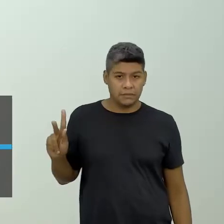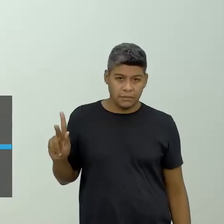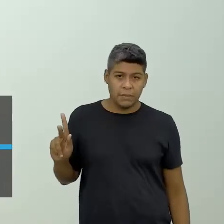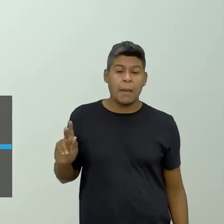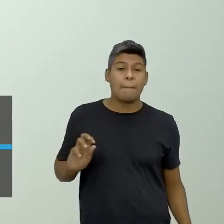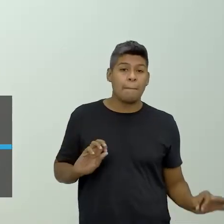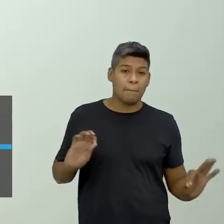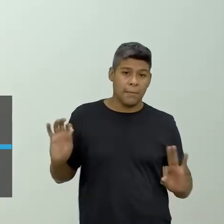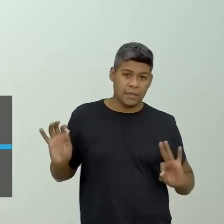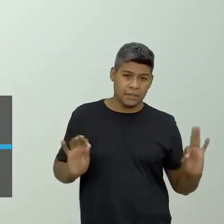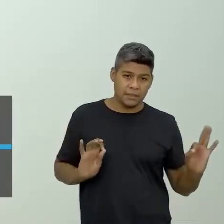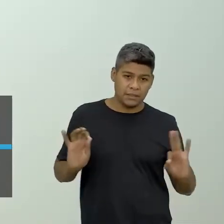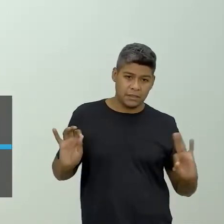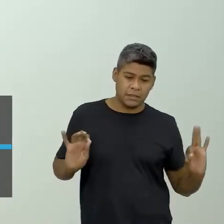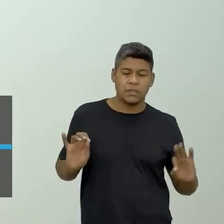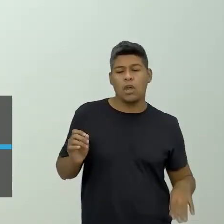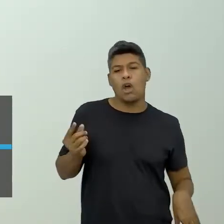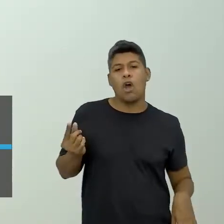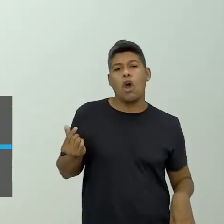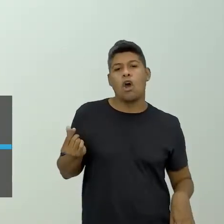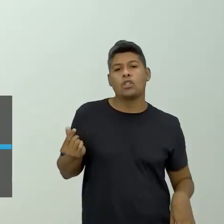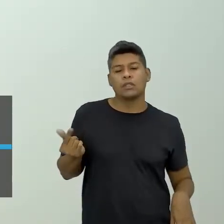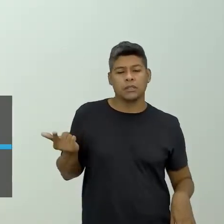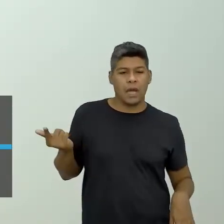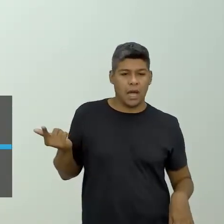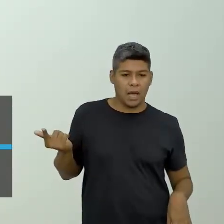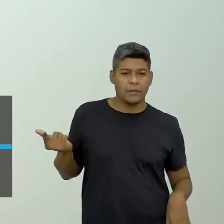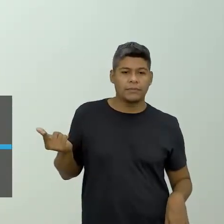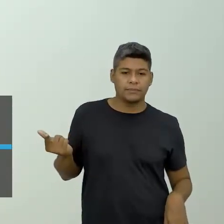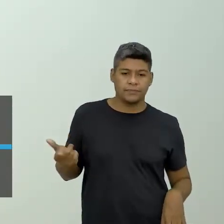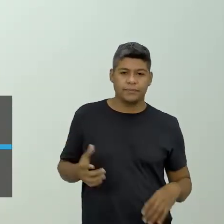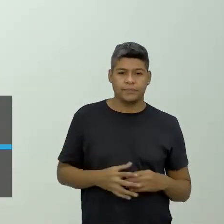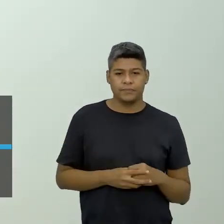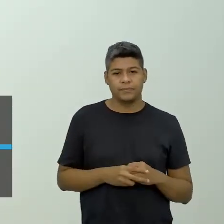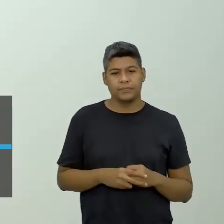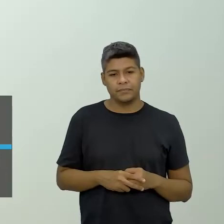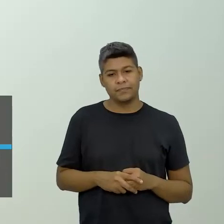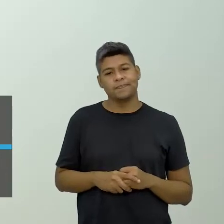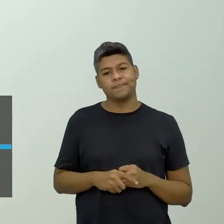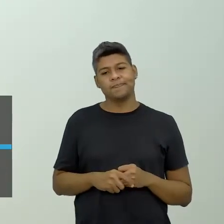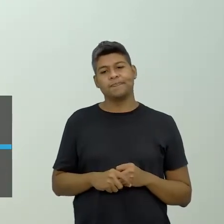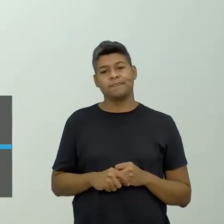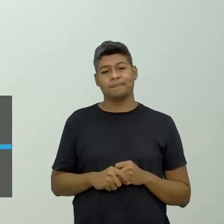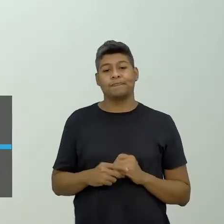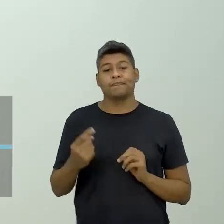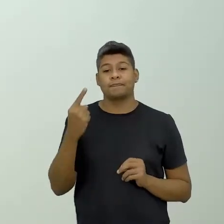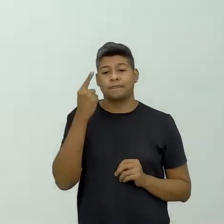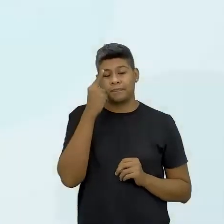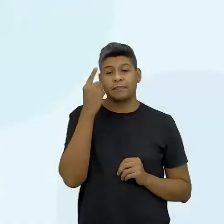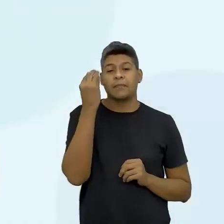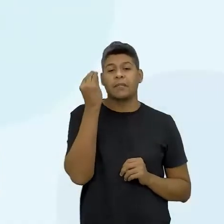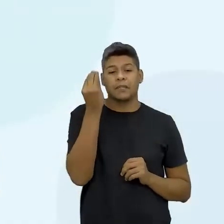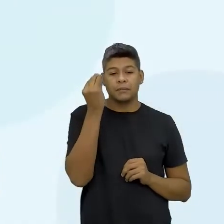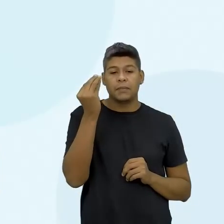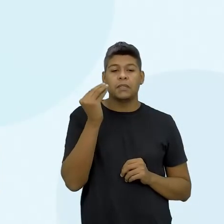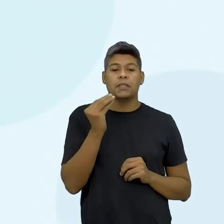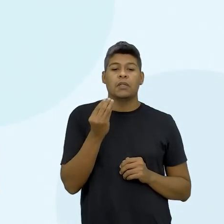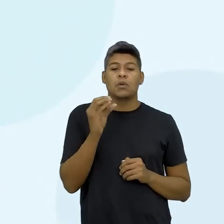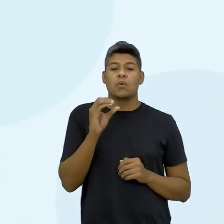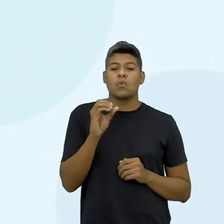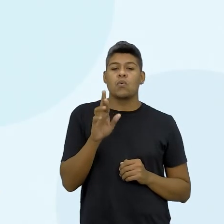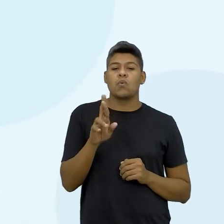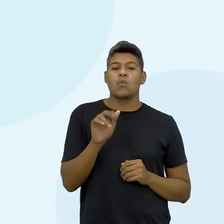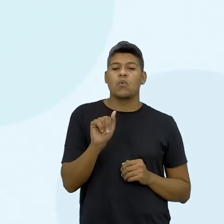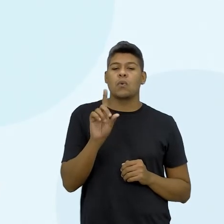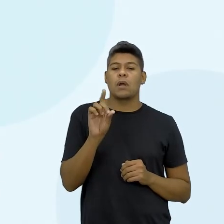planejar e de orçar, né? De um orçamento financeiro. E nós vamos pensar também em curadoria e fontes